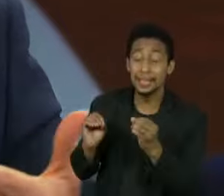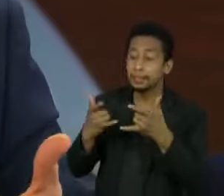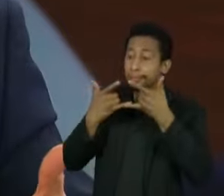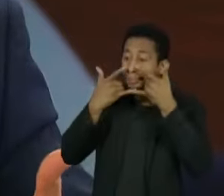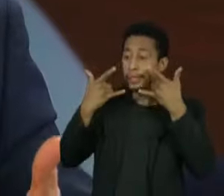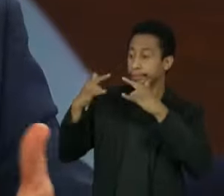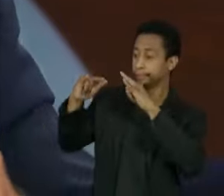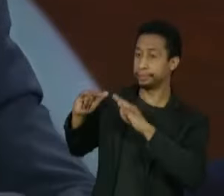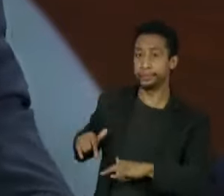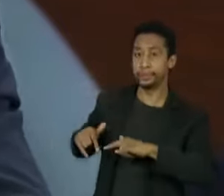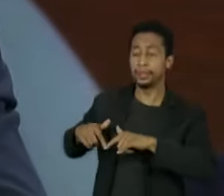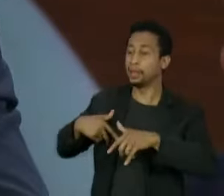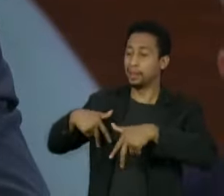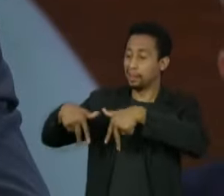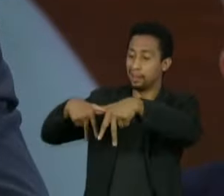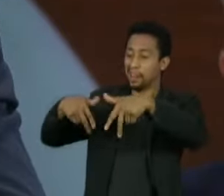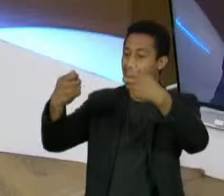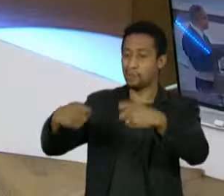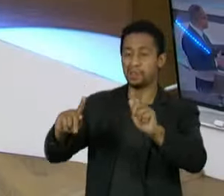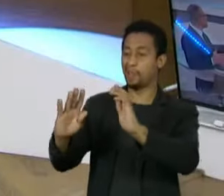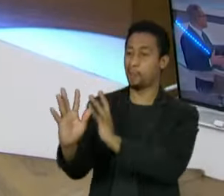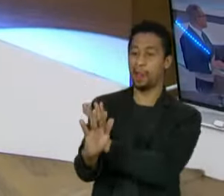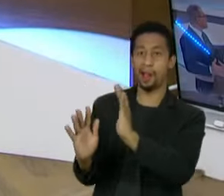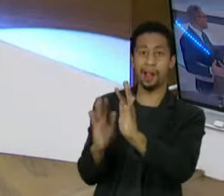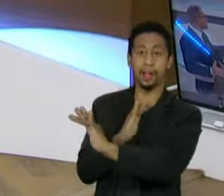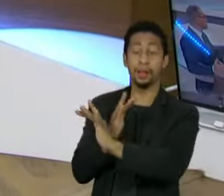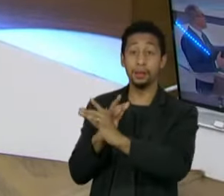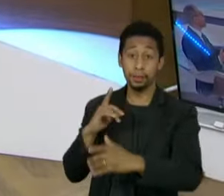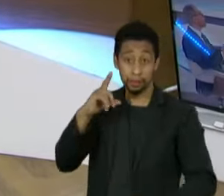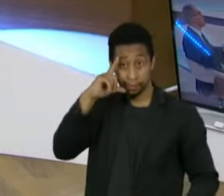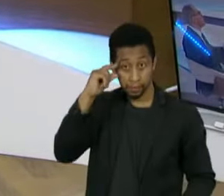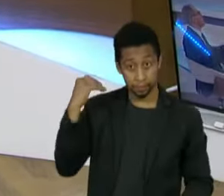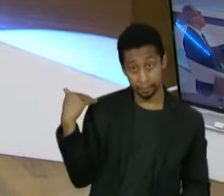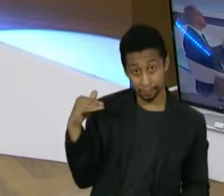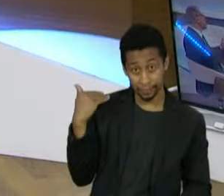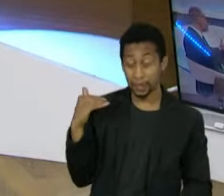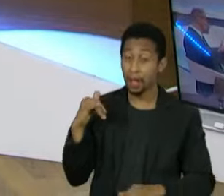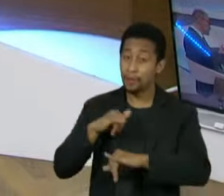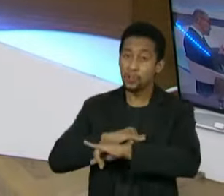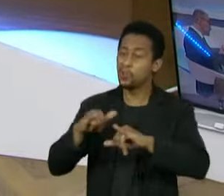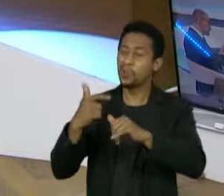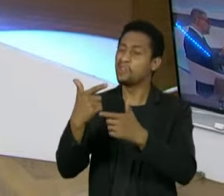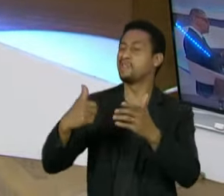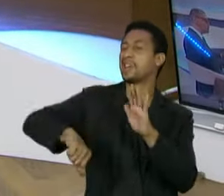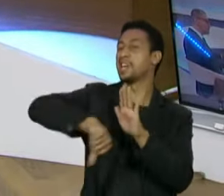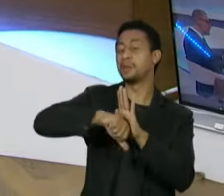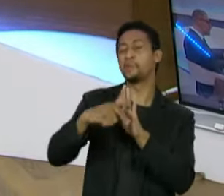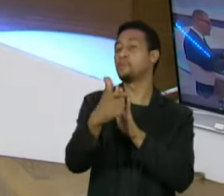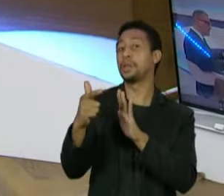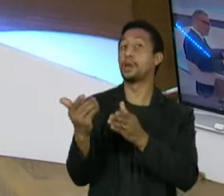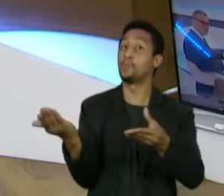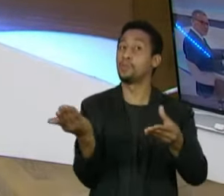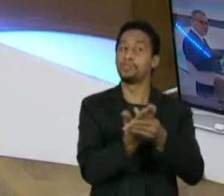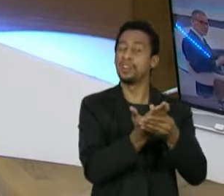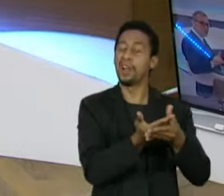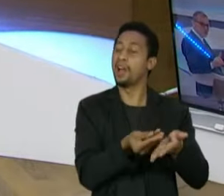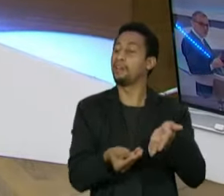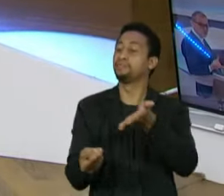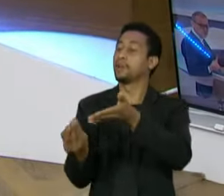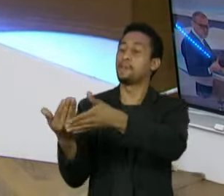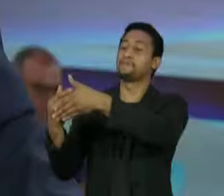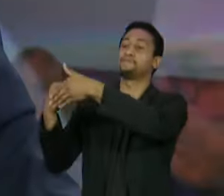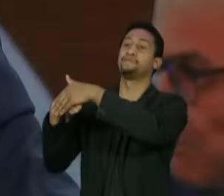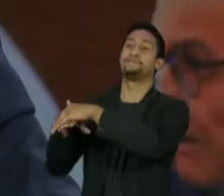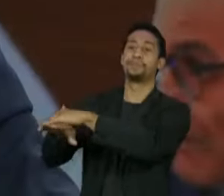distanciamento social, ela falou que não tinha crime, a ministra Rosa Weber também devolveu, e isso não é um procedimento